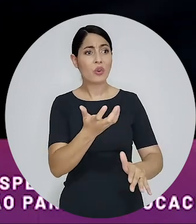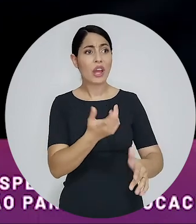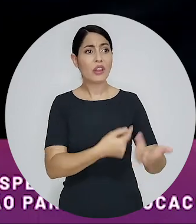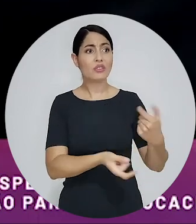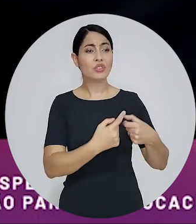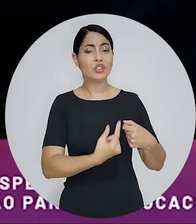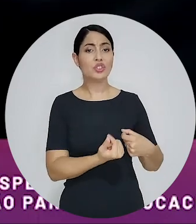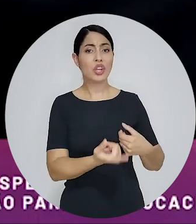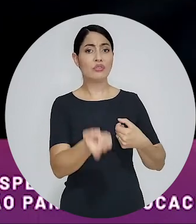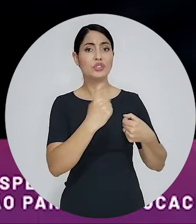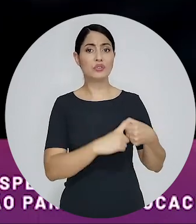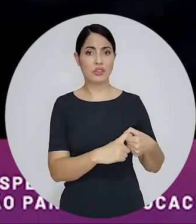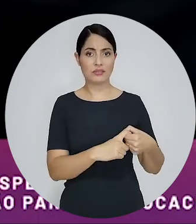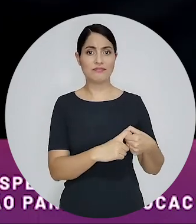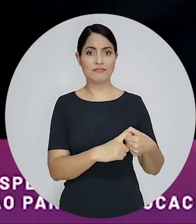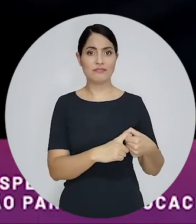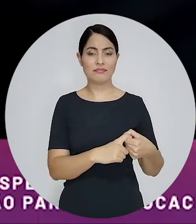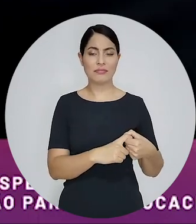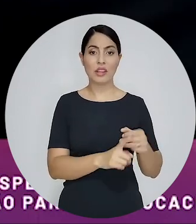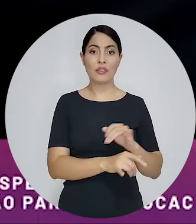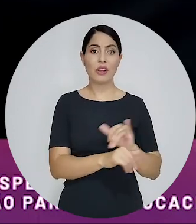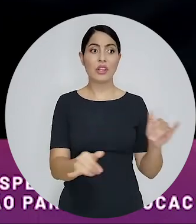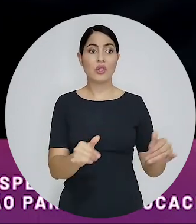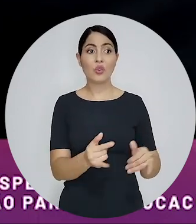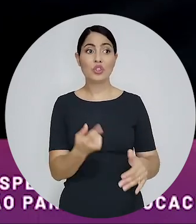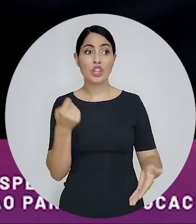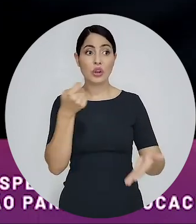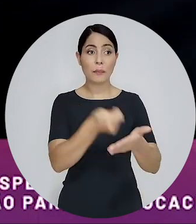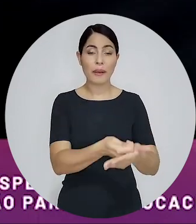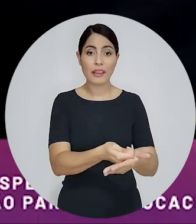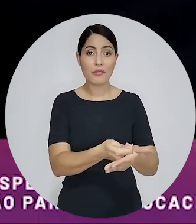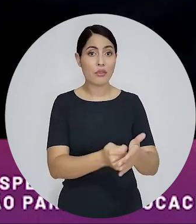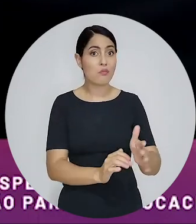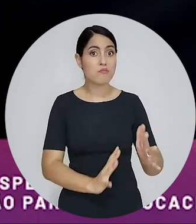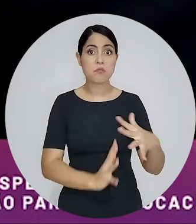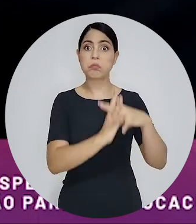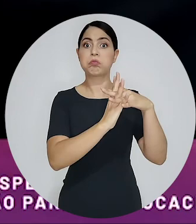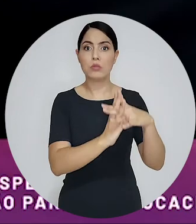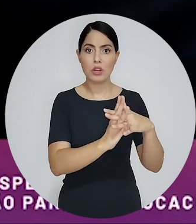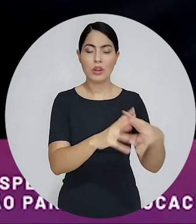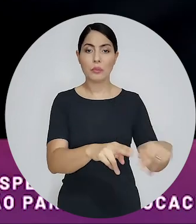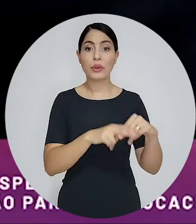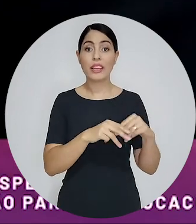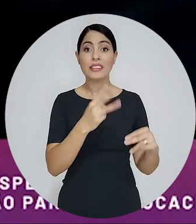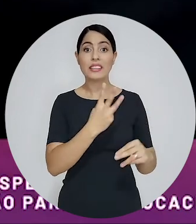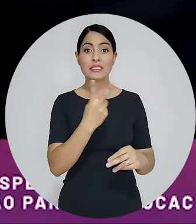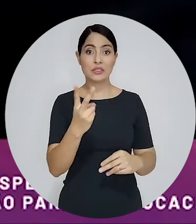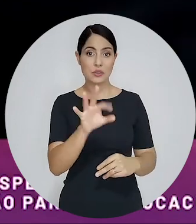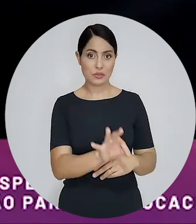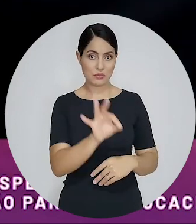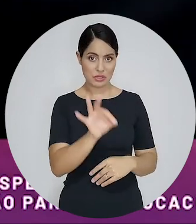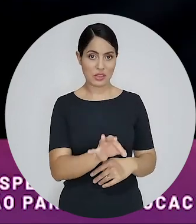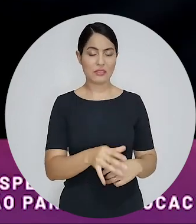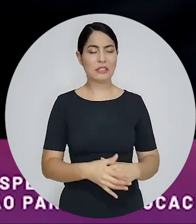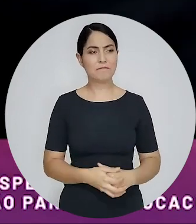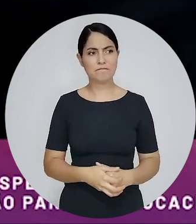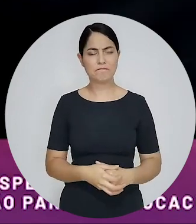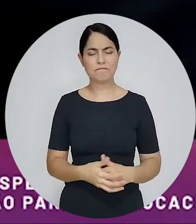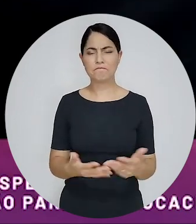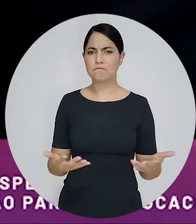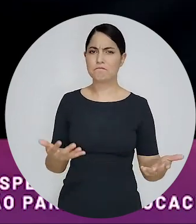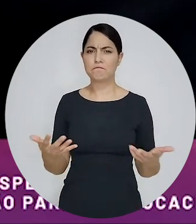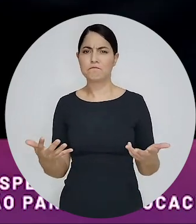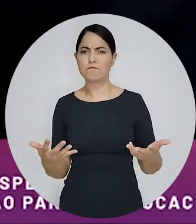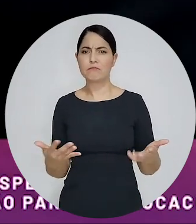dinheiro de volta do sinal dizendo que o sinal foi excessivo porque era um 32% do valor do